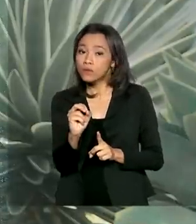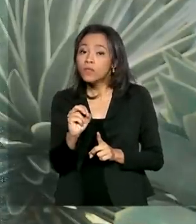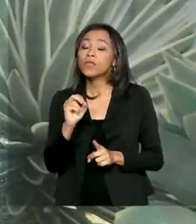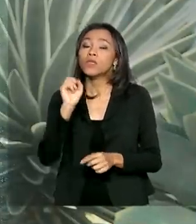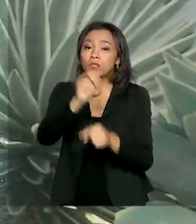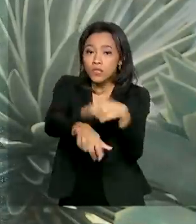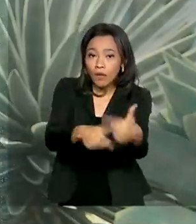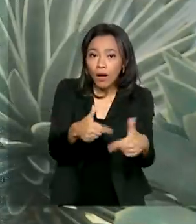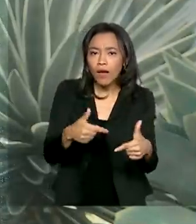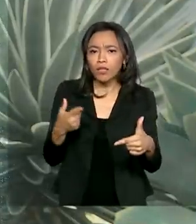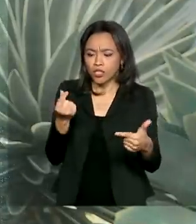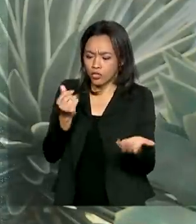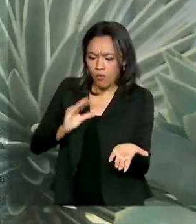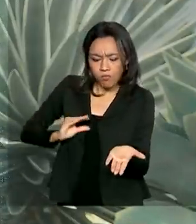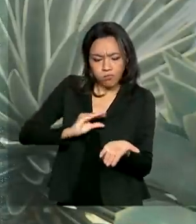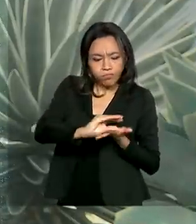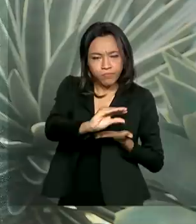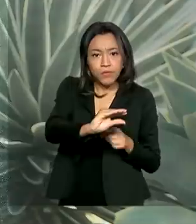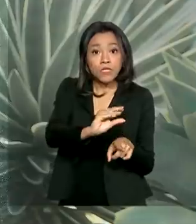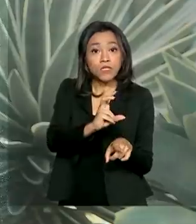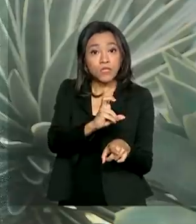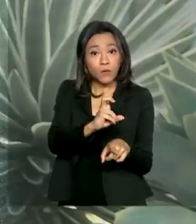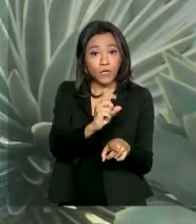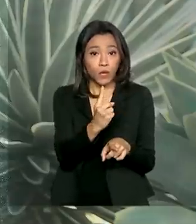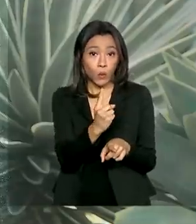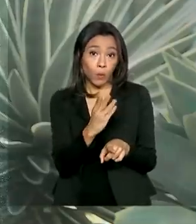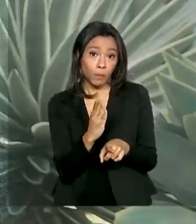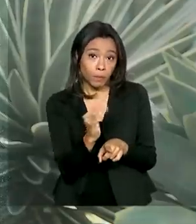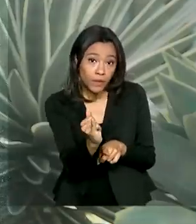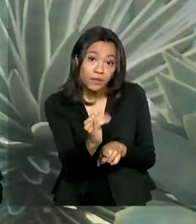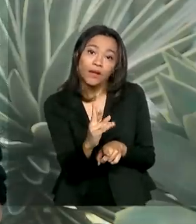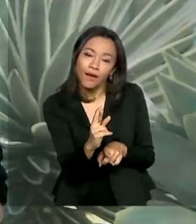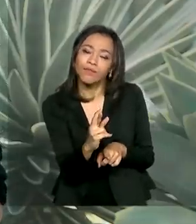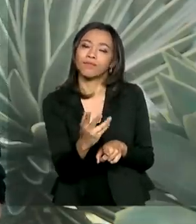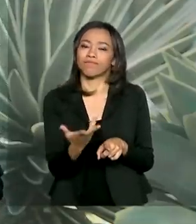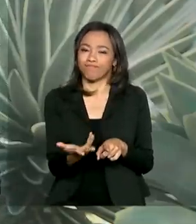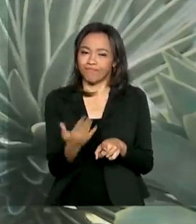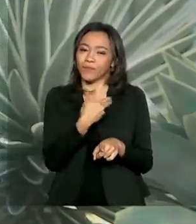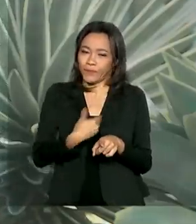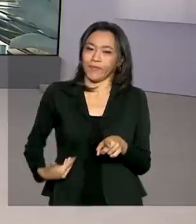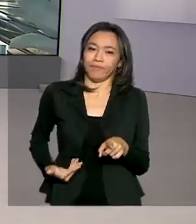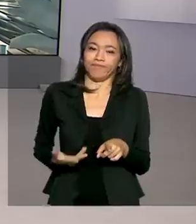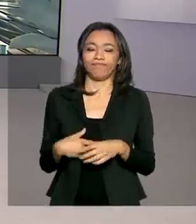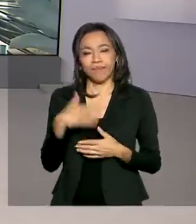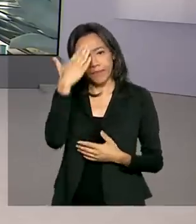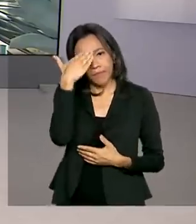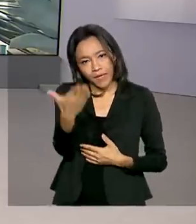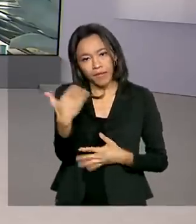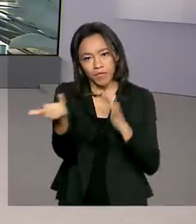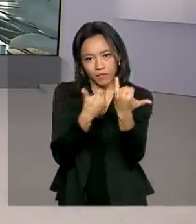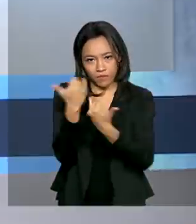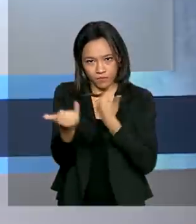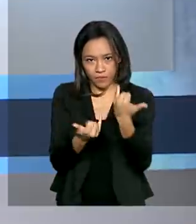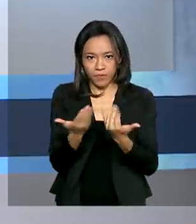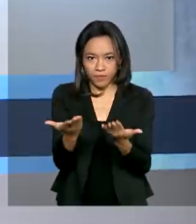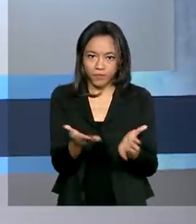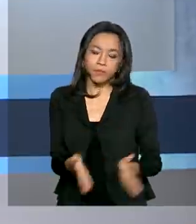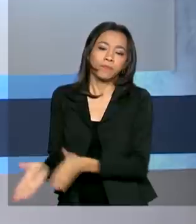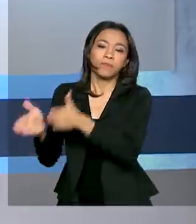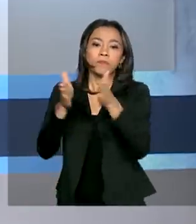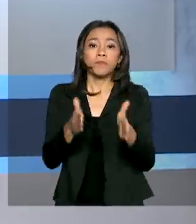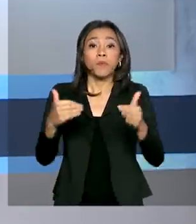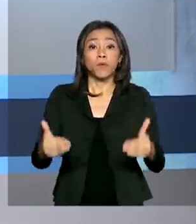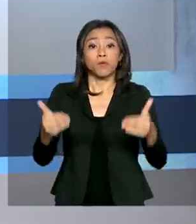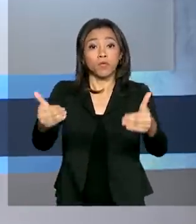programa cerca de 51 bilhões de reais. Viu, Renata? Com você. Obrigada, Selma, pelas suas informações. E o